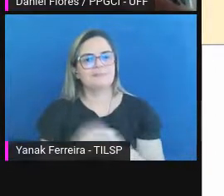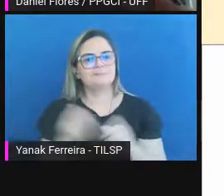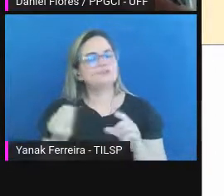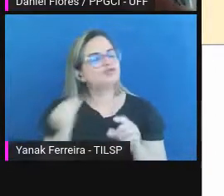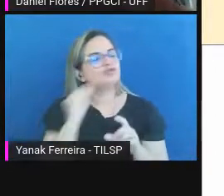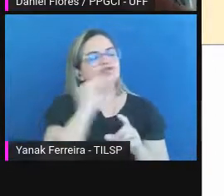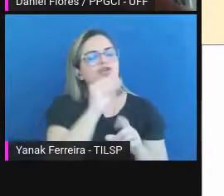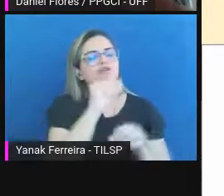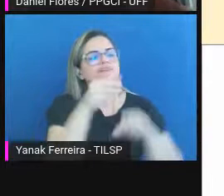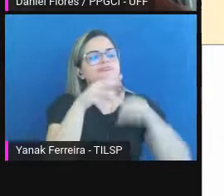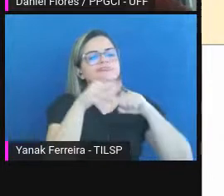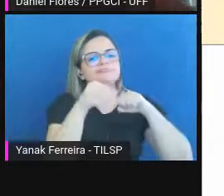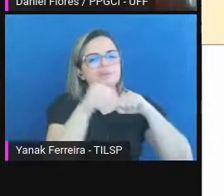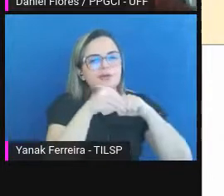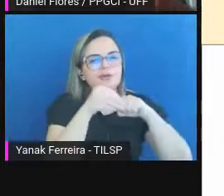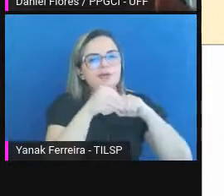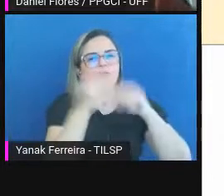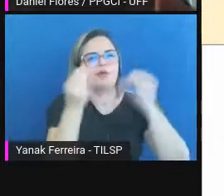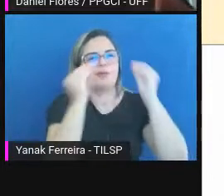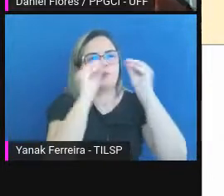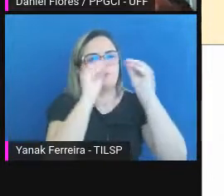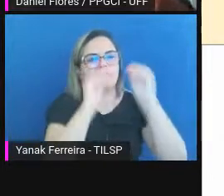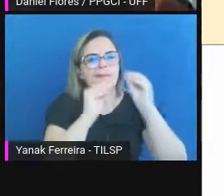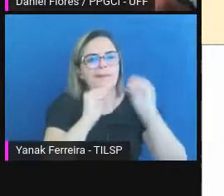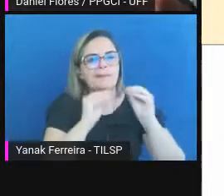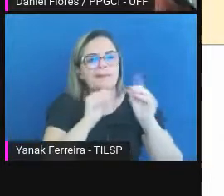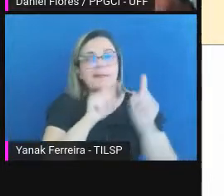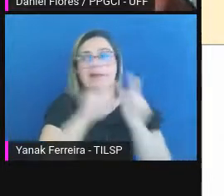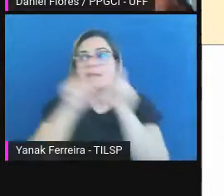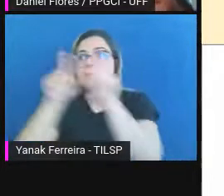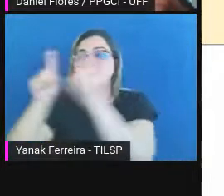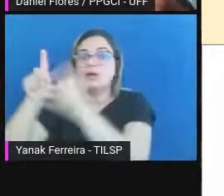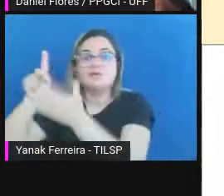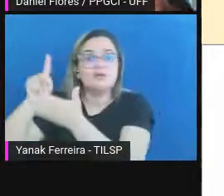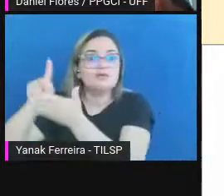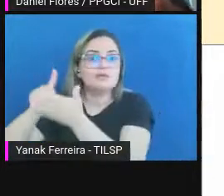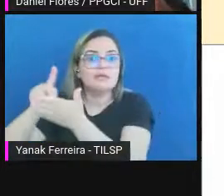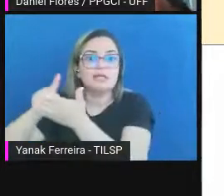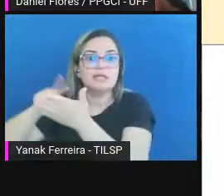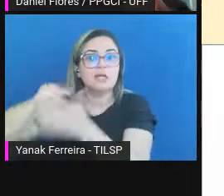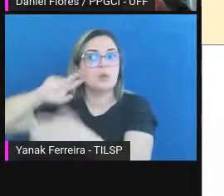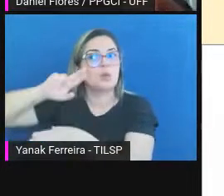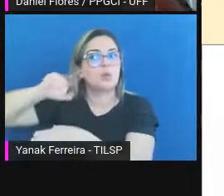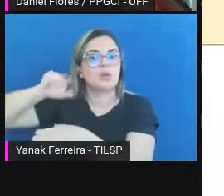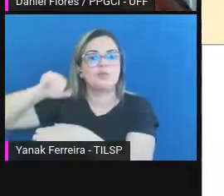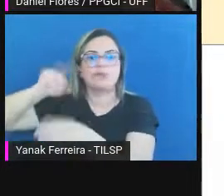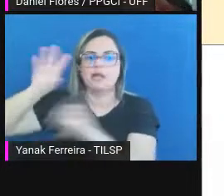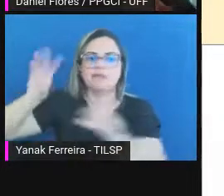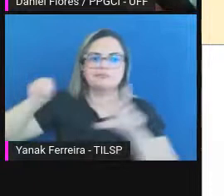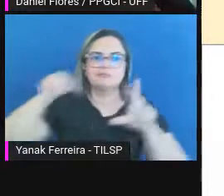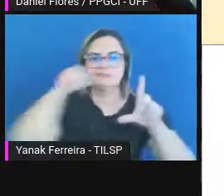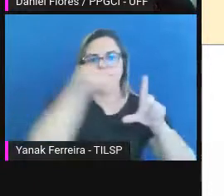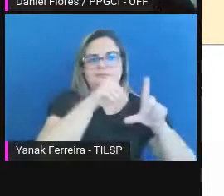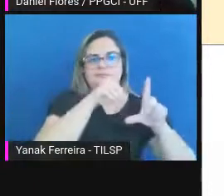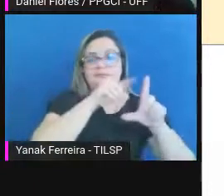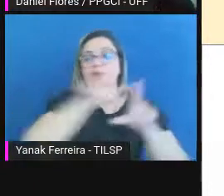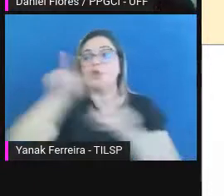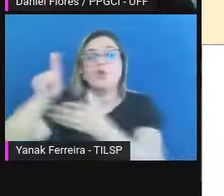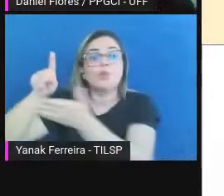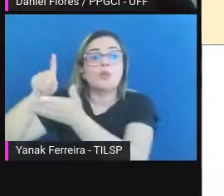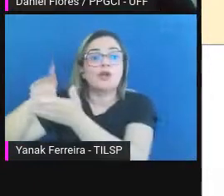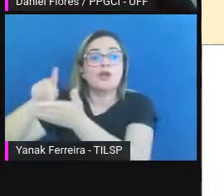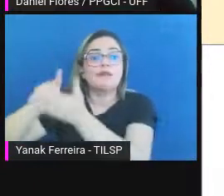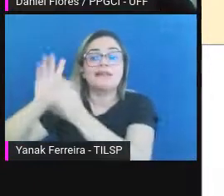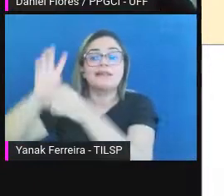transparência, DIP, mas o original não está na plataforma de transparência, o original está dentro do AIP,